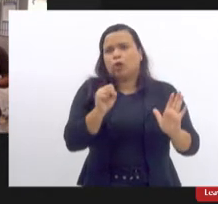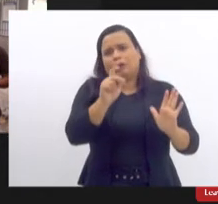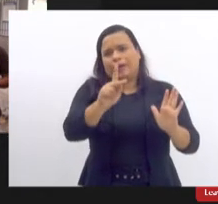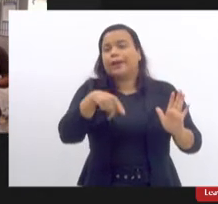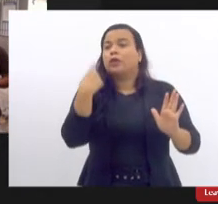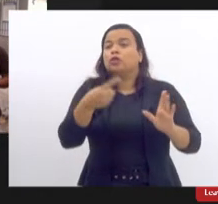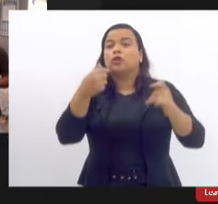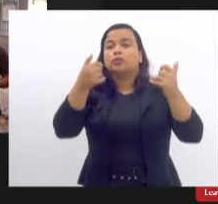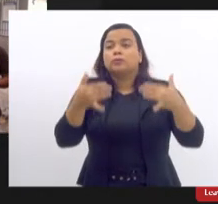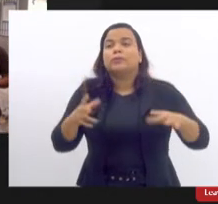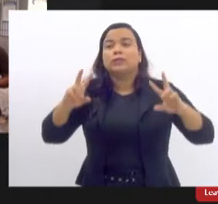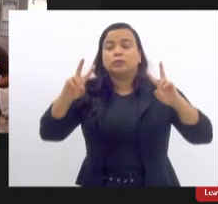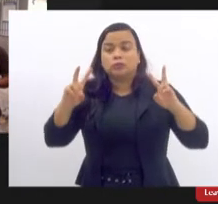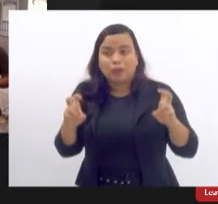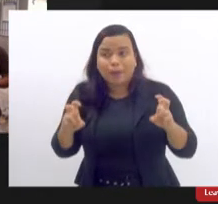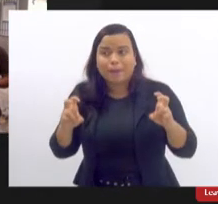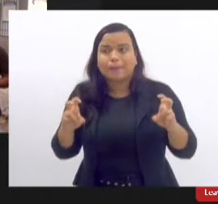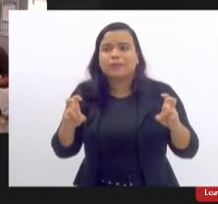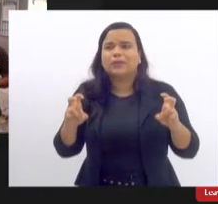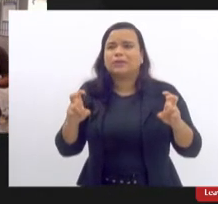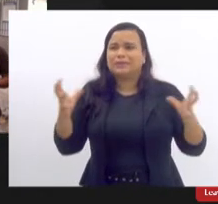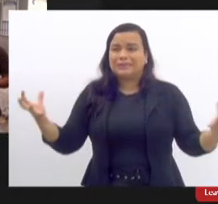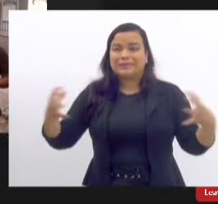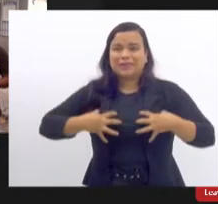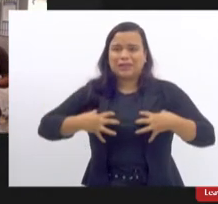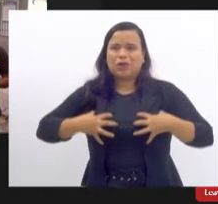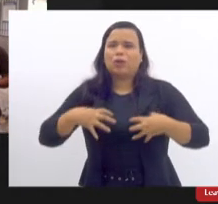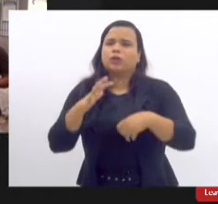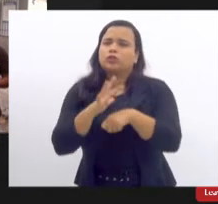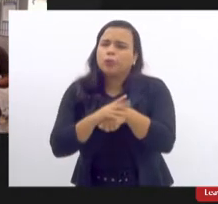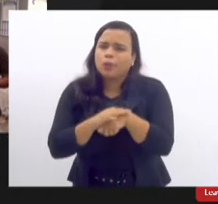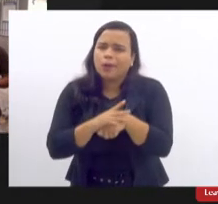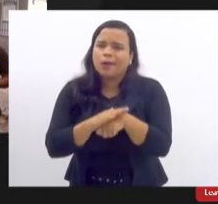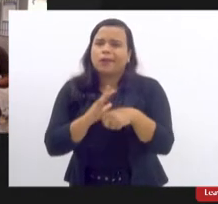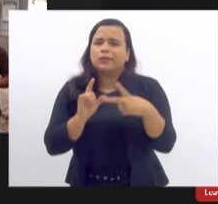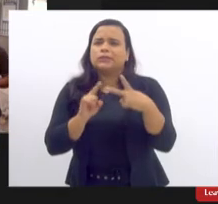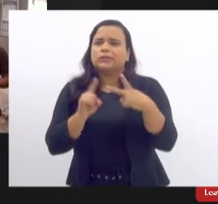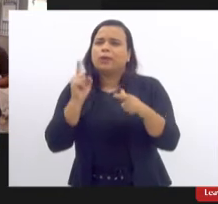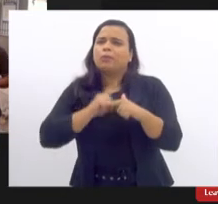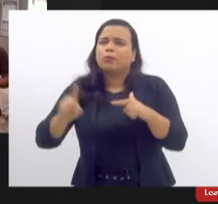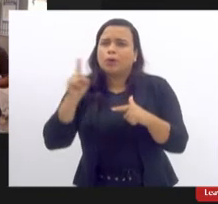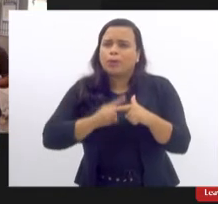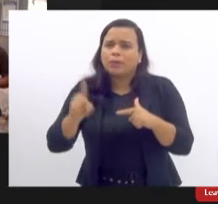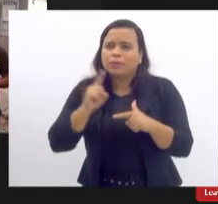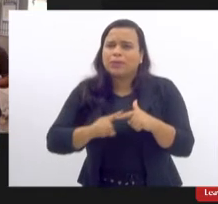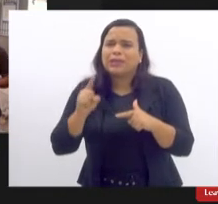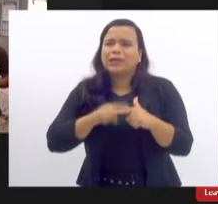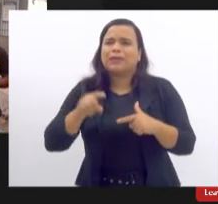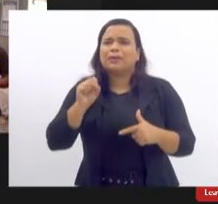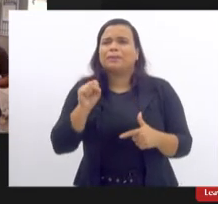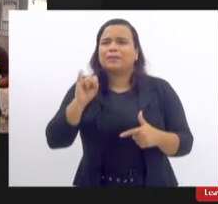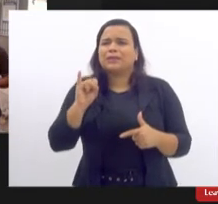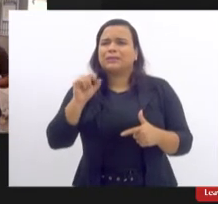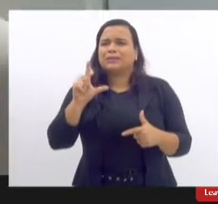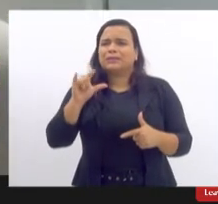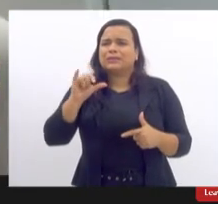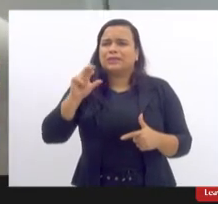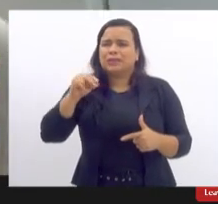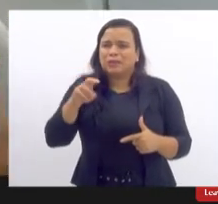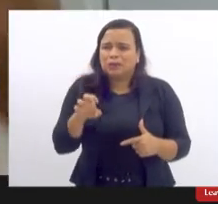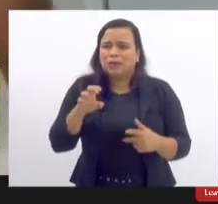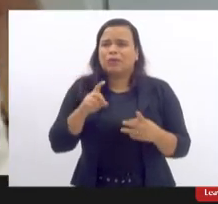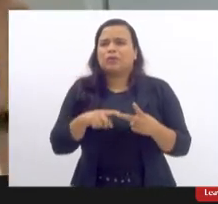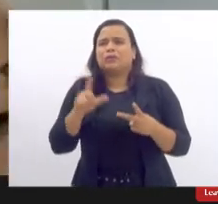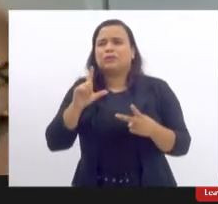está falando é o termo de consentimento em relação ao silicone a doença do silicone e a todos os problemas que o silicone pode causar síndrome ásia linfoma